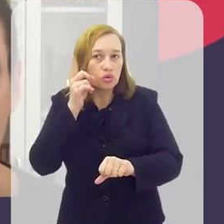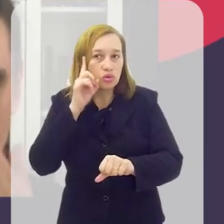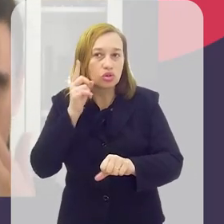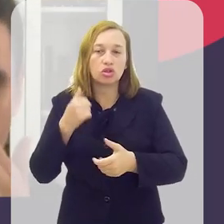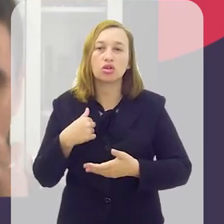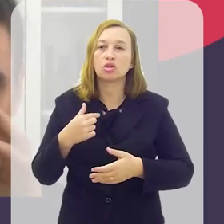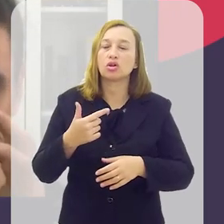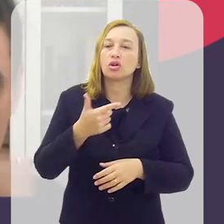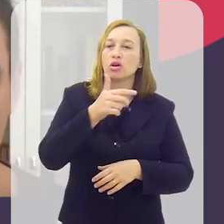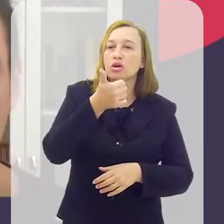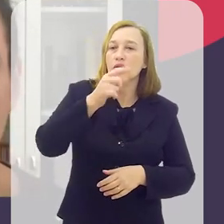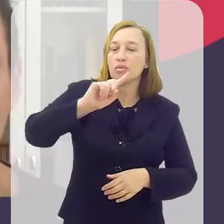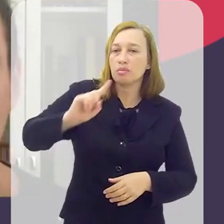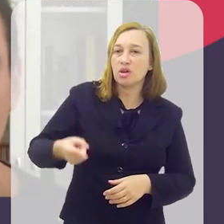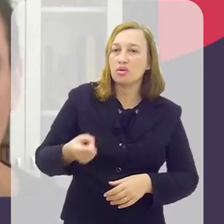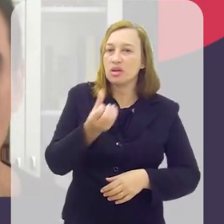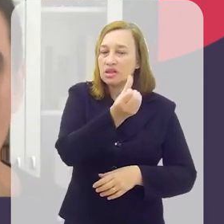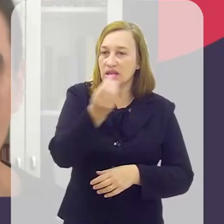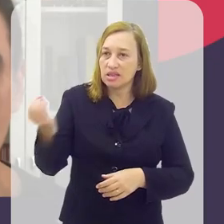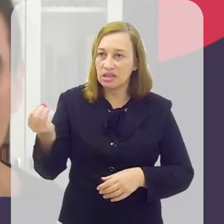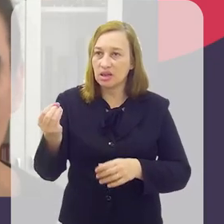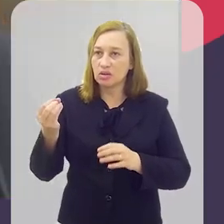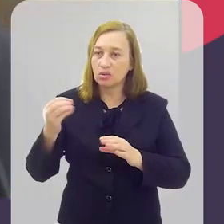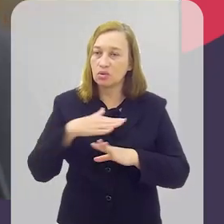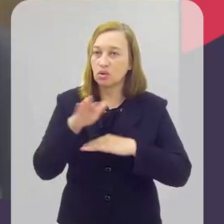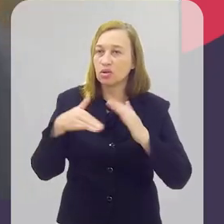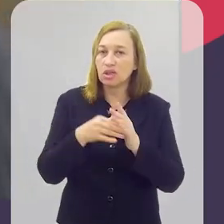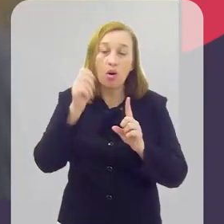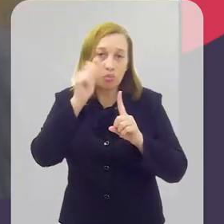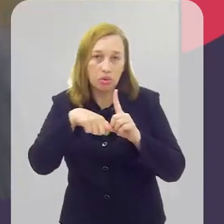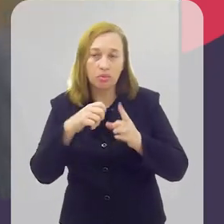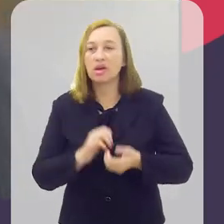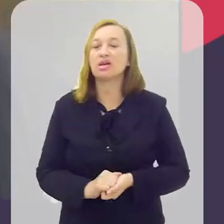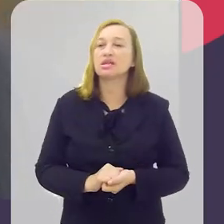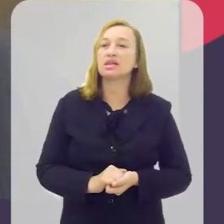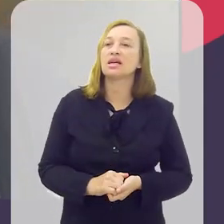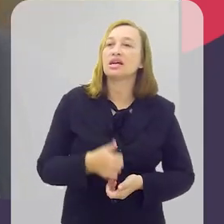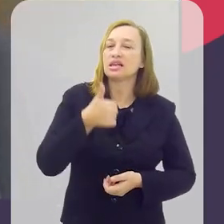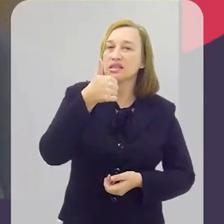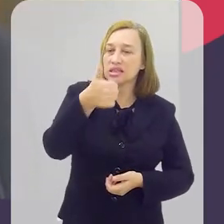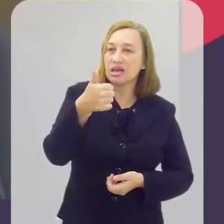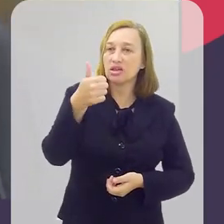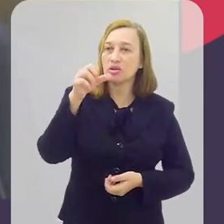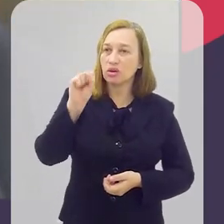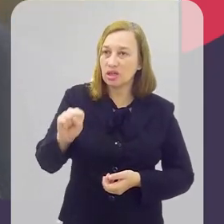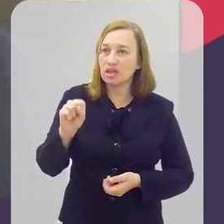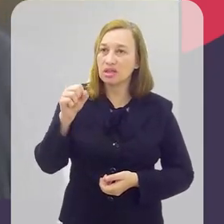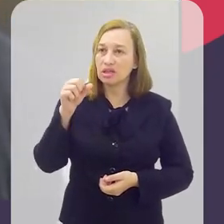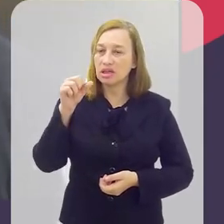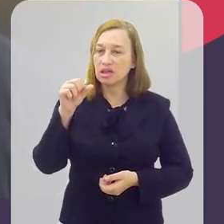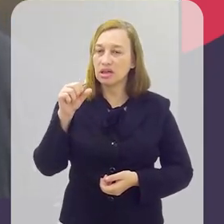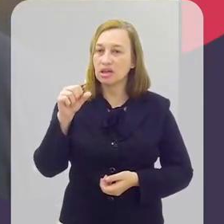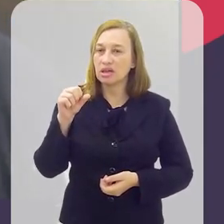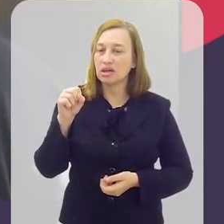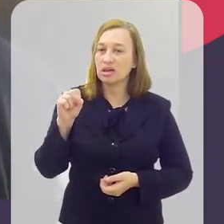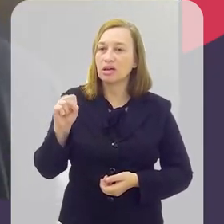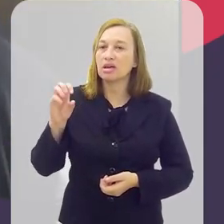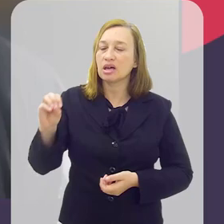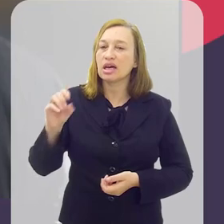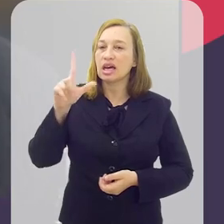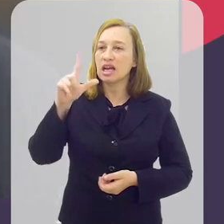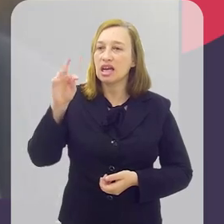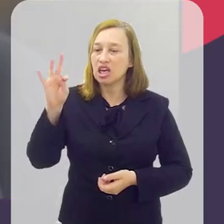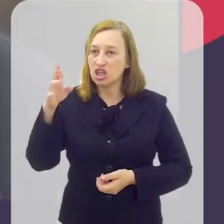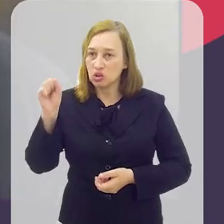rodando 5.600km por mês. Aproximadamente consome 186 litros por mês. A gente